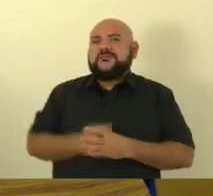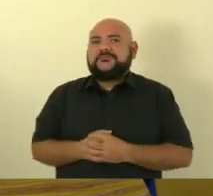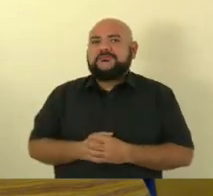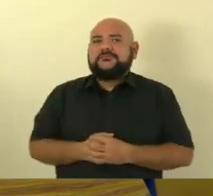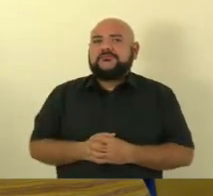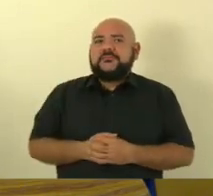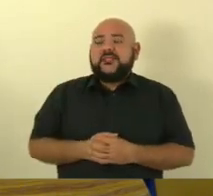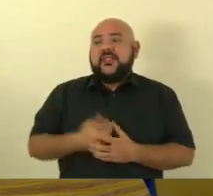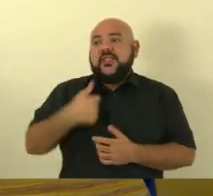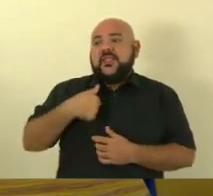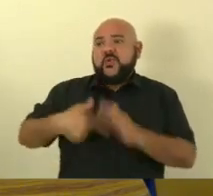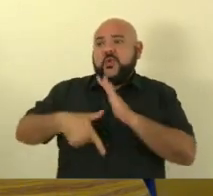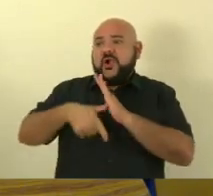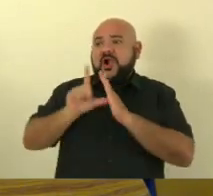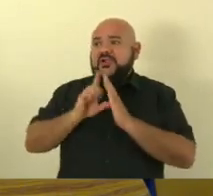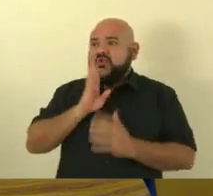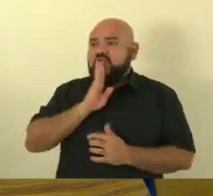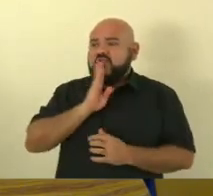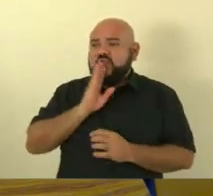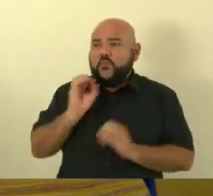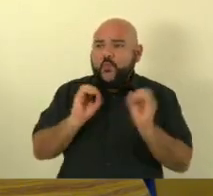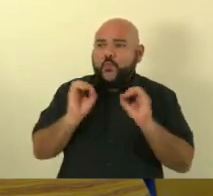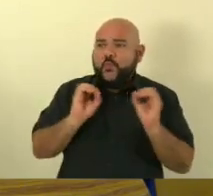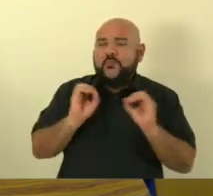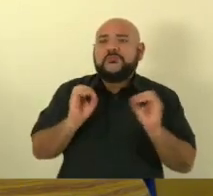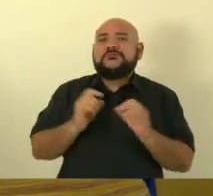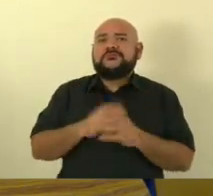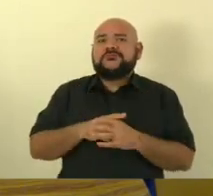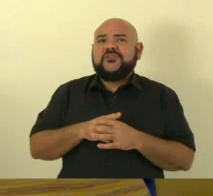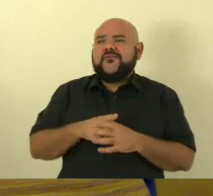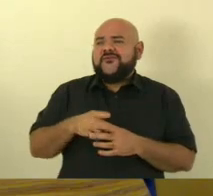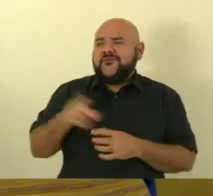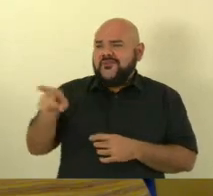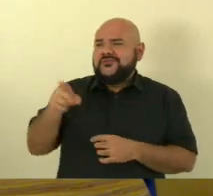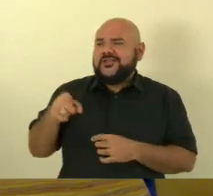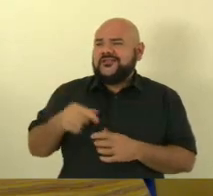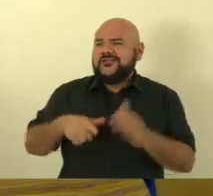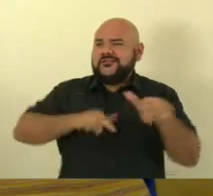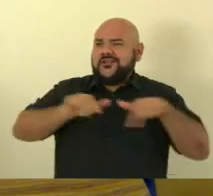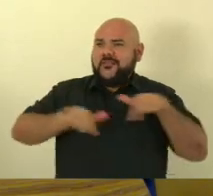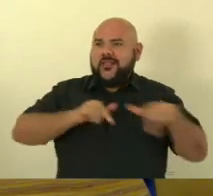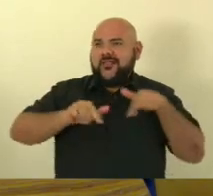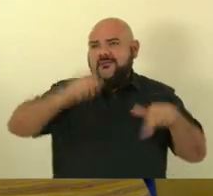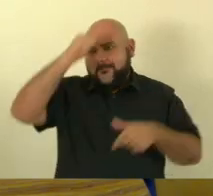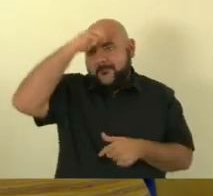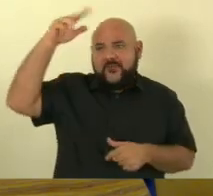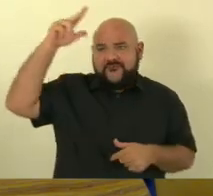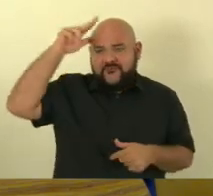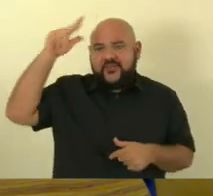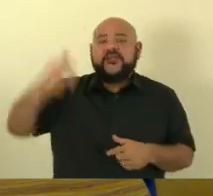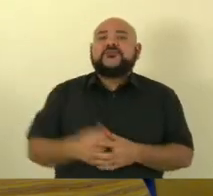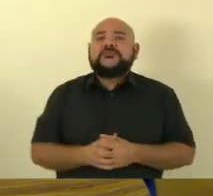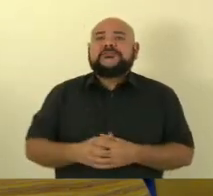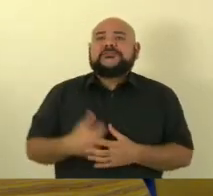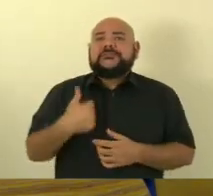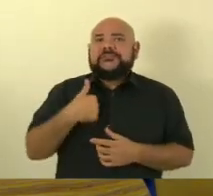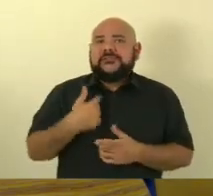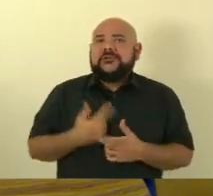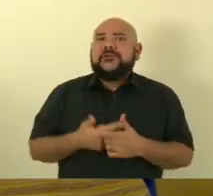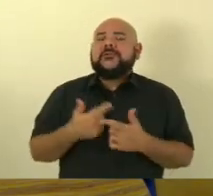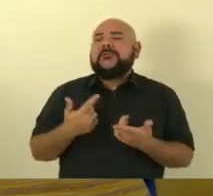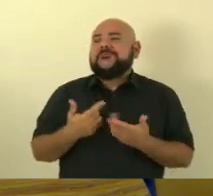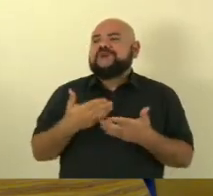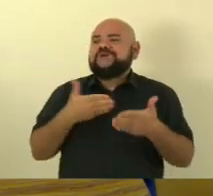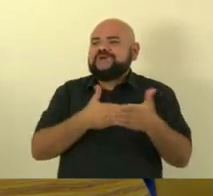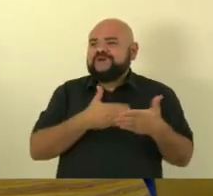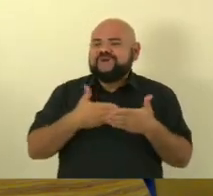conhecia vossa excelência inclusive era prefeita eu falei eu não vou lá se tive até uma dificuldade até de conversar mas é